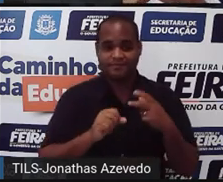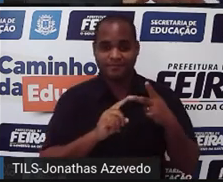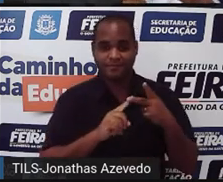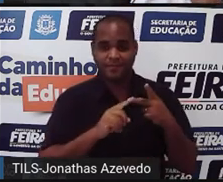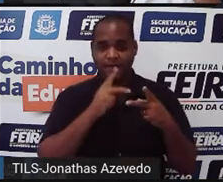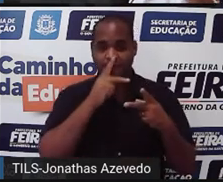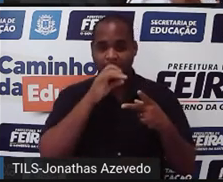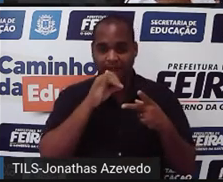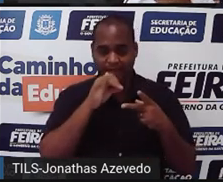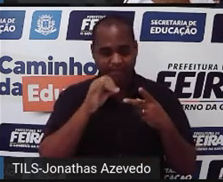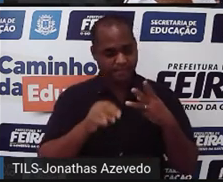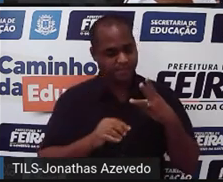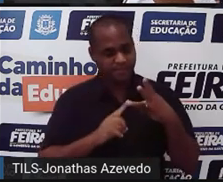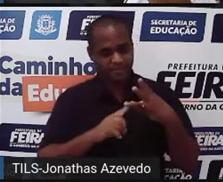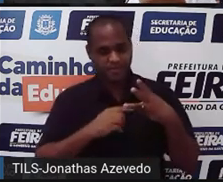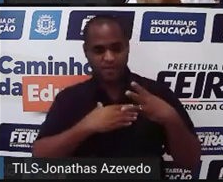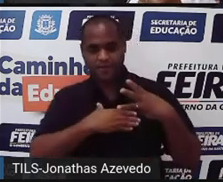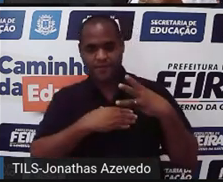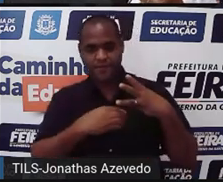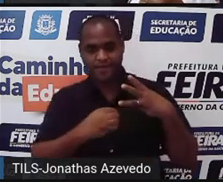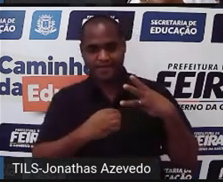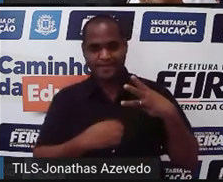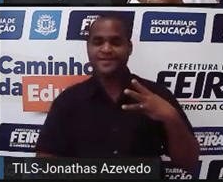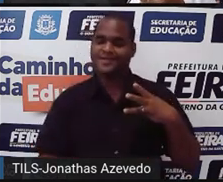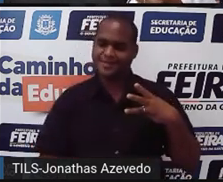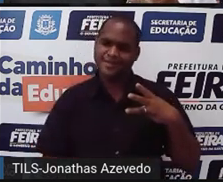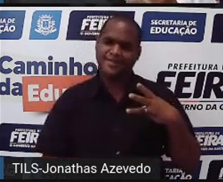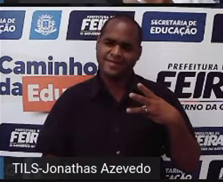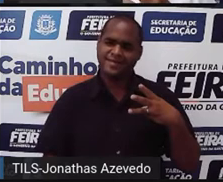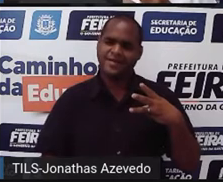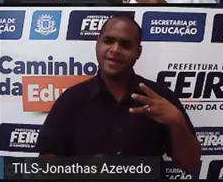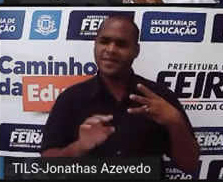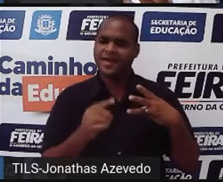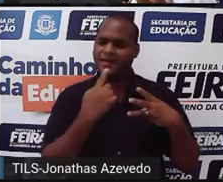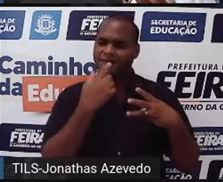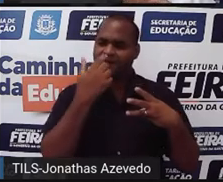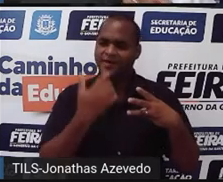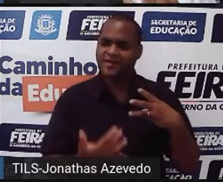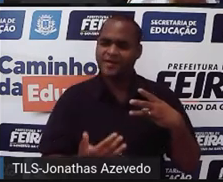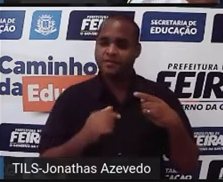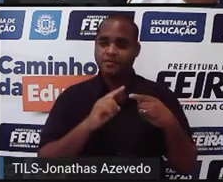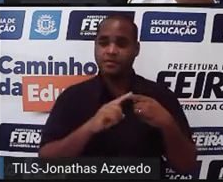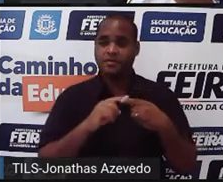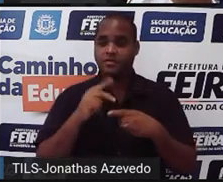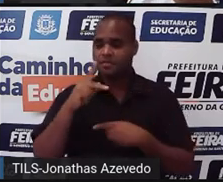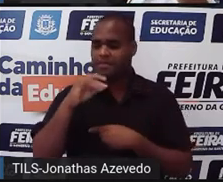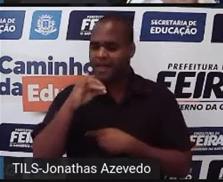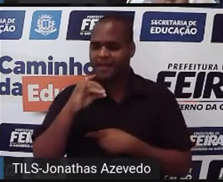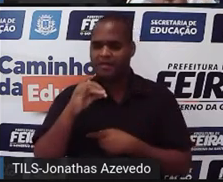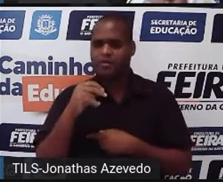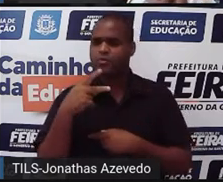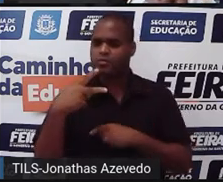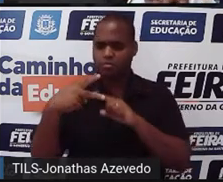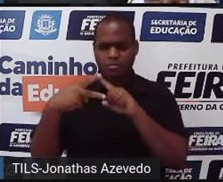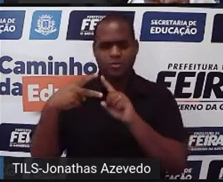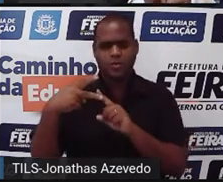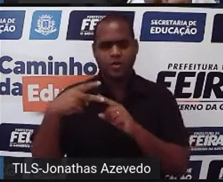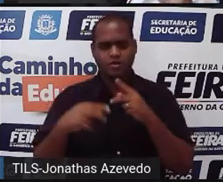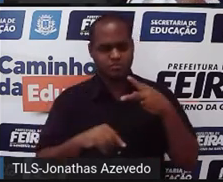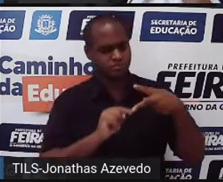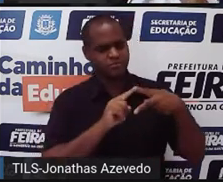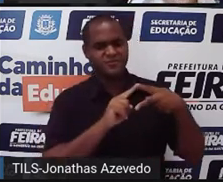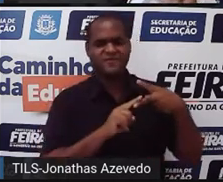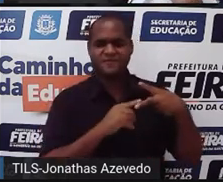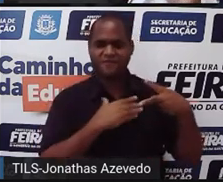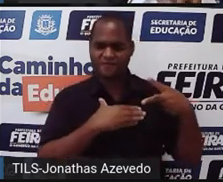e um filho. Mas lá, professor, no probleminha, está dizendo que é dois pais e dois filhos. Olha só agora